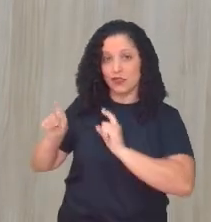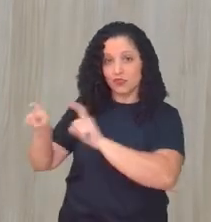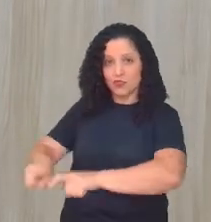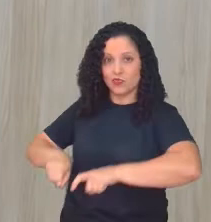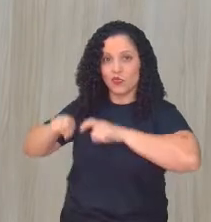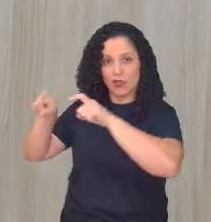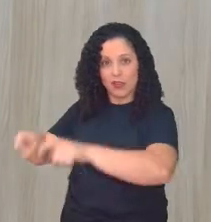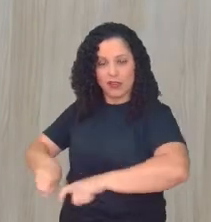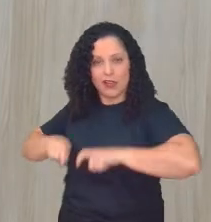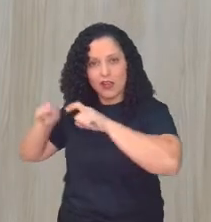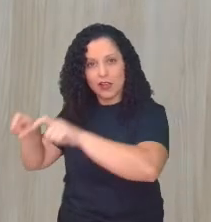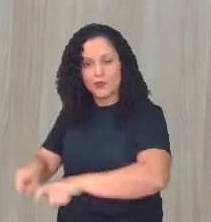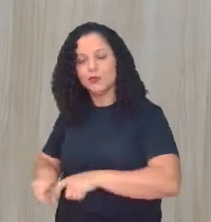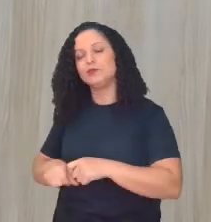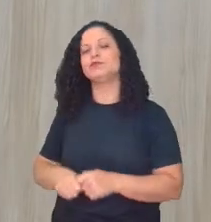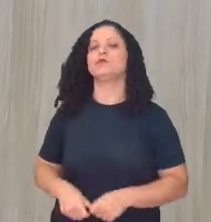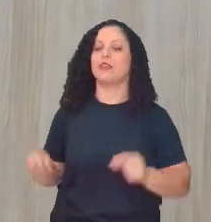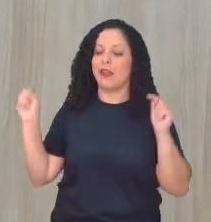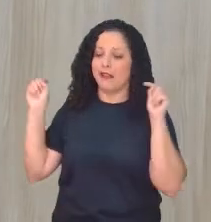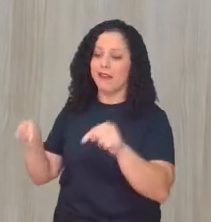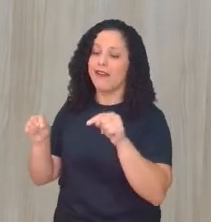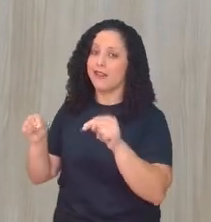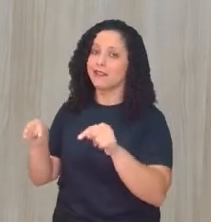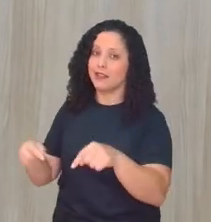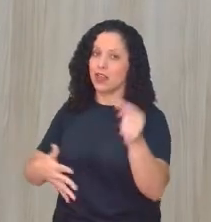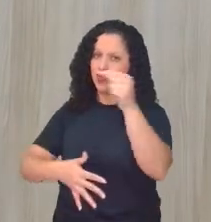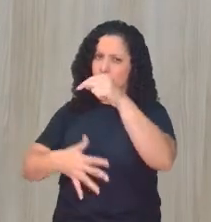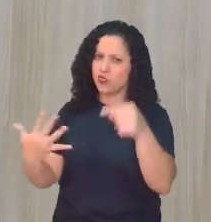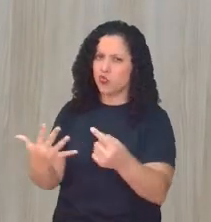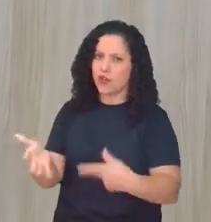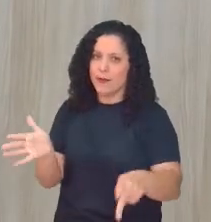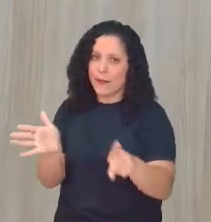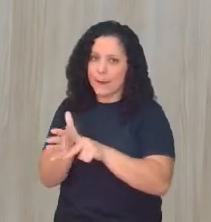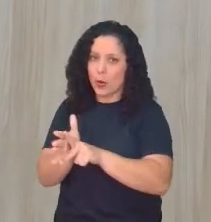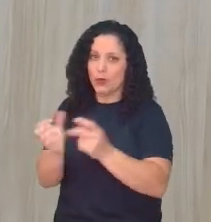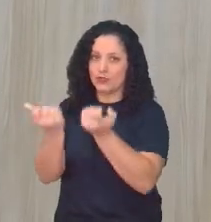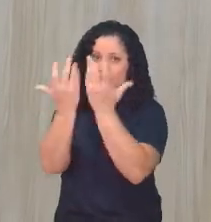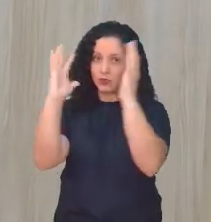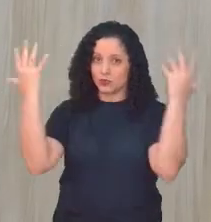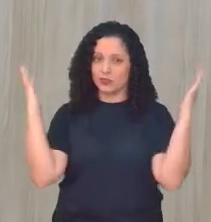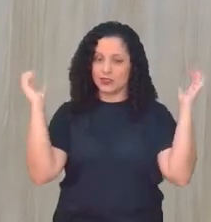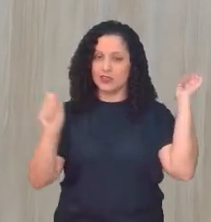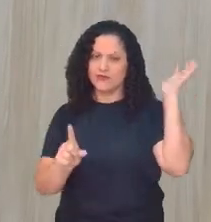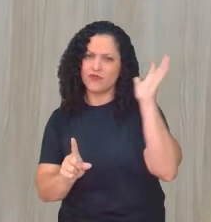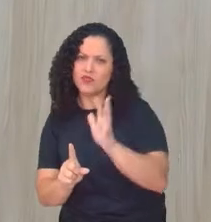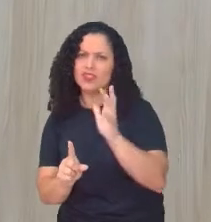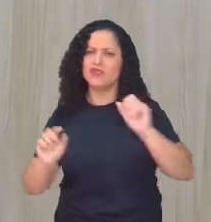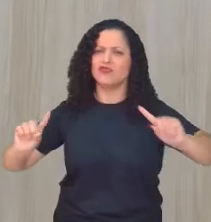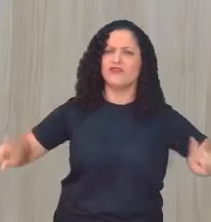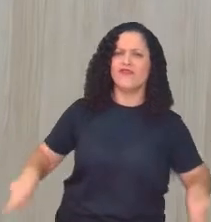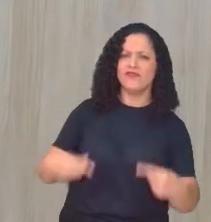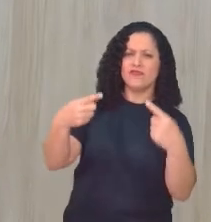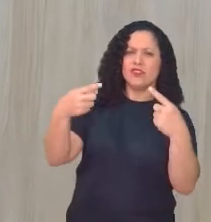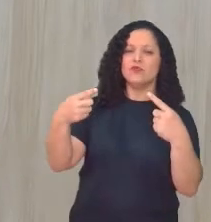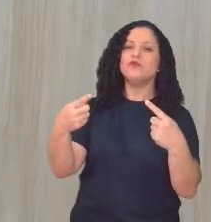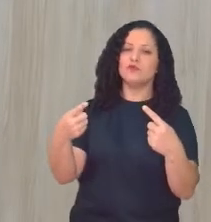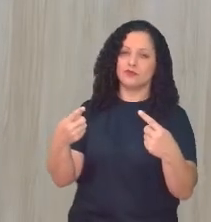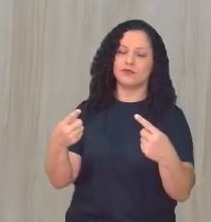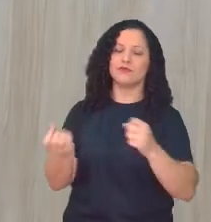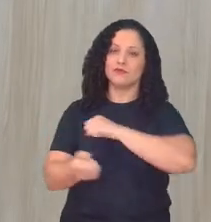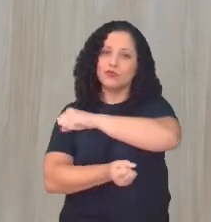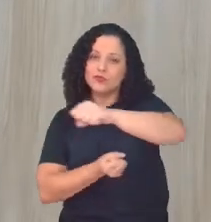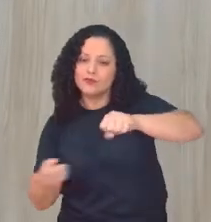Porque, quando a gente fala dessas questões ambientais, desses impactos, desses desafios para uma sustentabilidade,